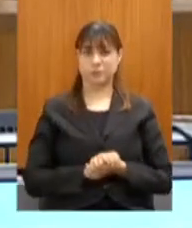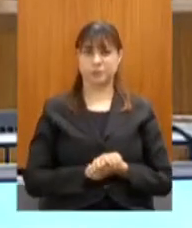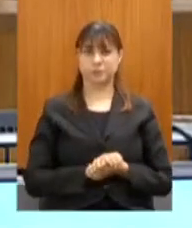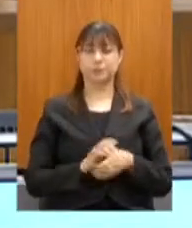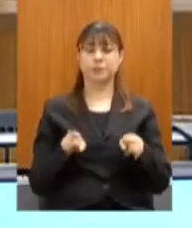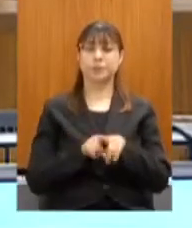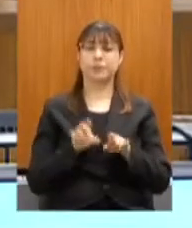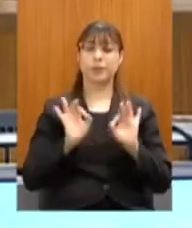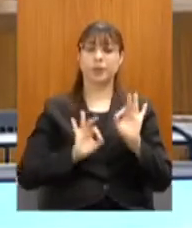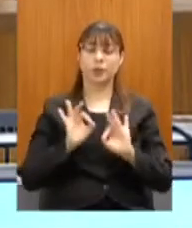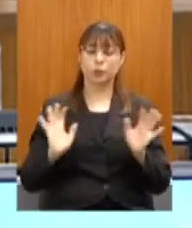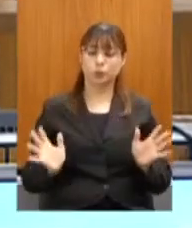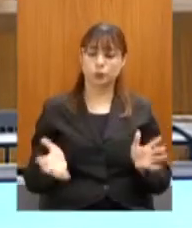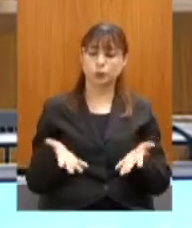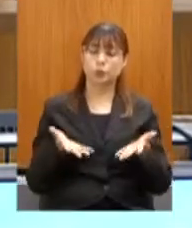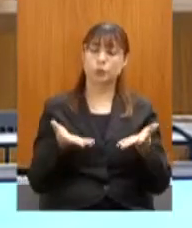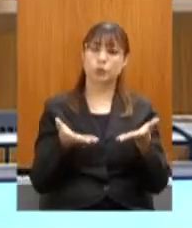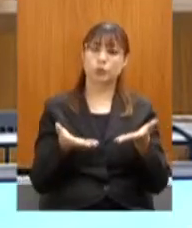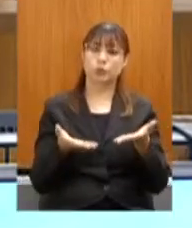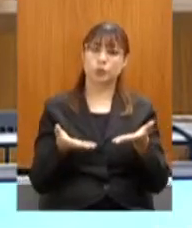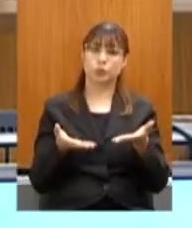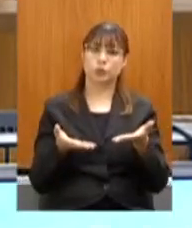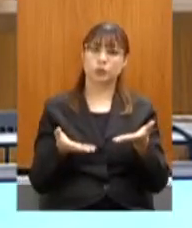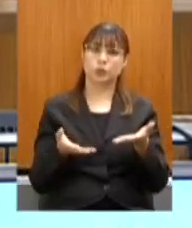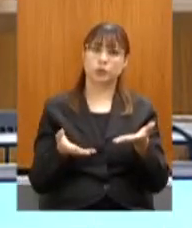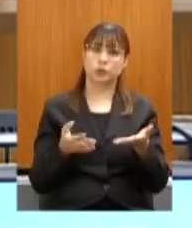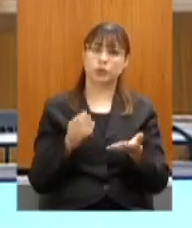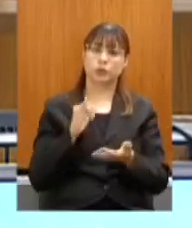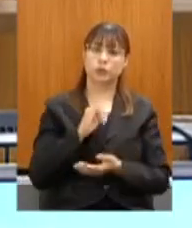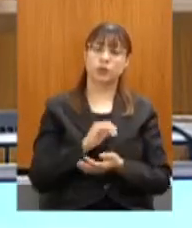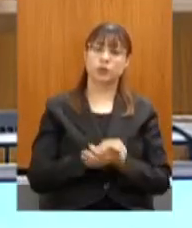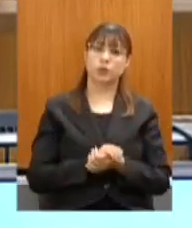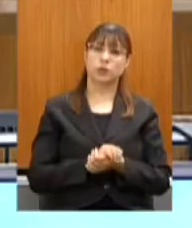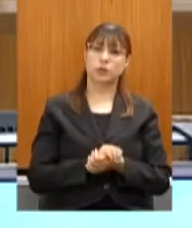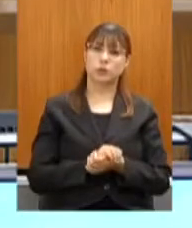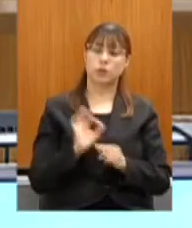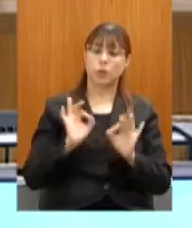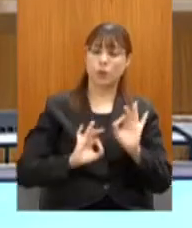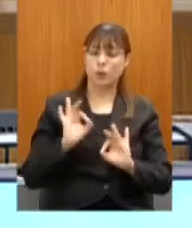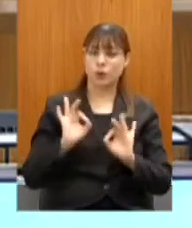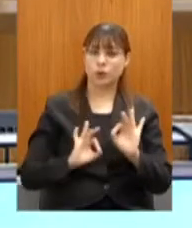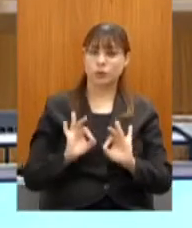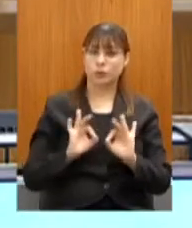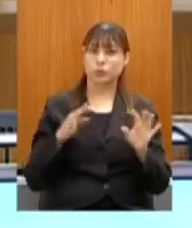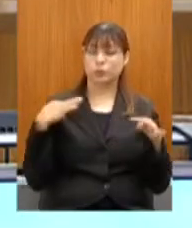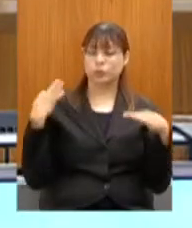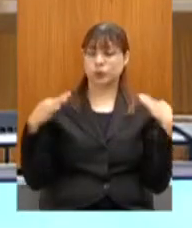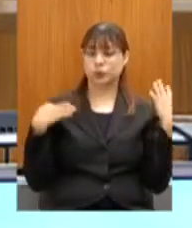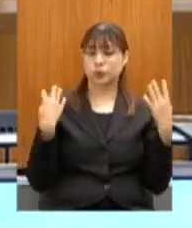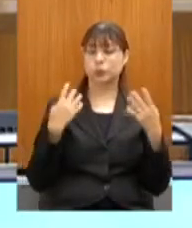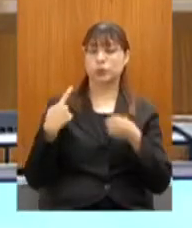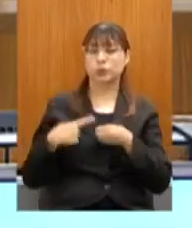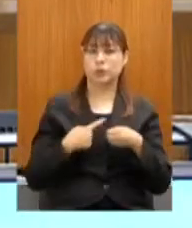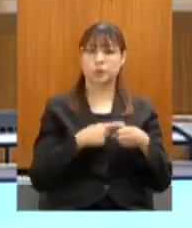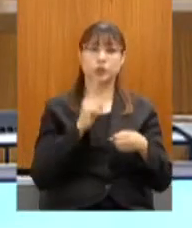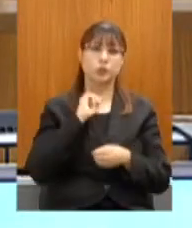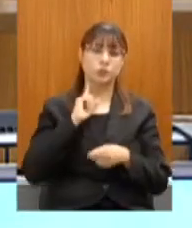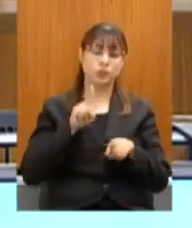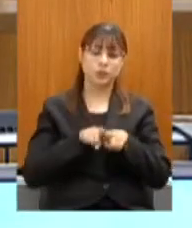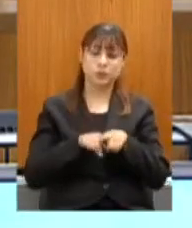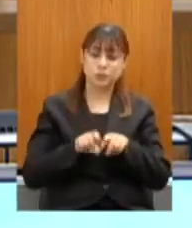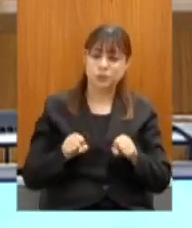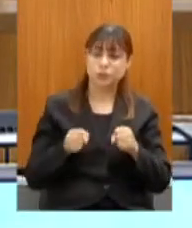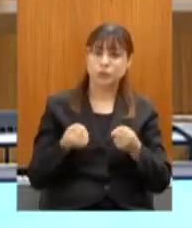Programa estimula o ICMS Turismo. O programa estimula a organização turística dos municípios mineiros, além de fortalecer